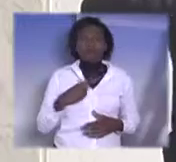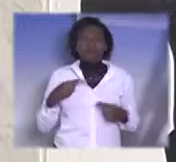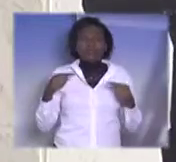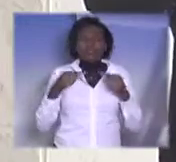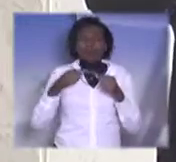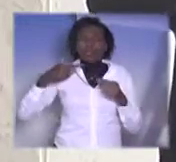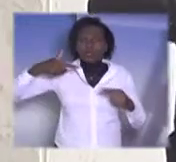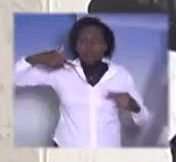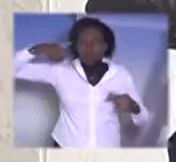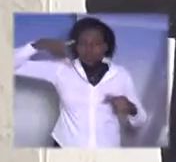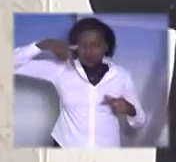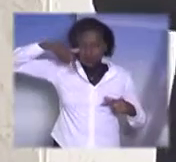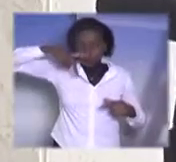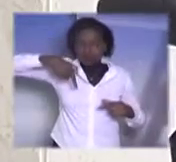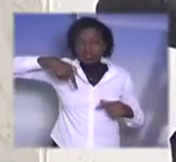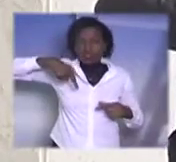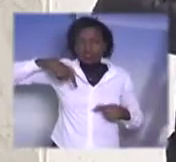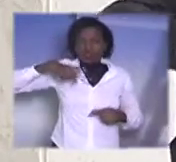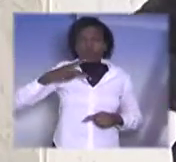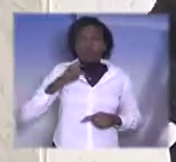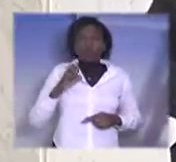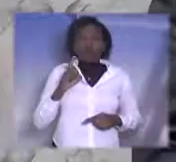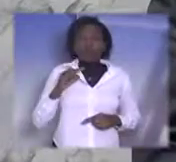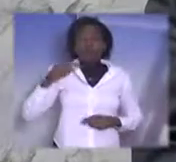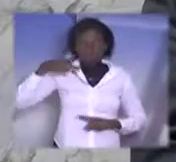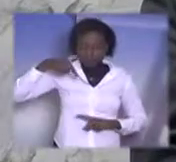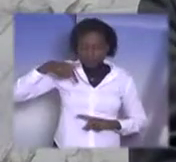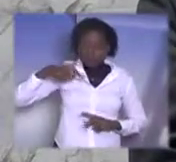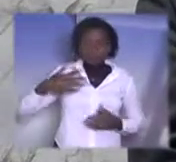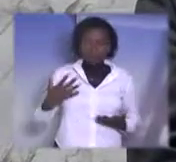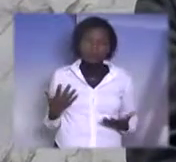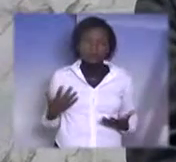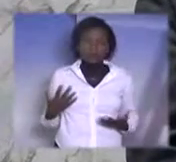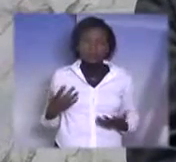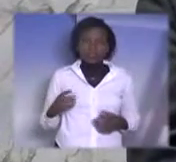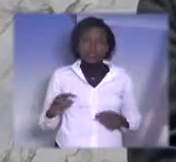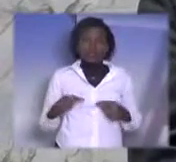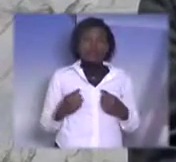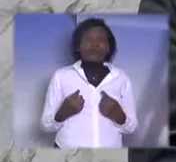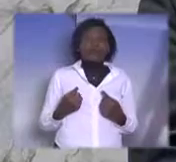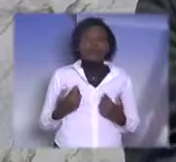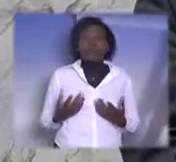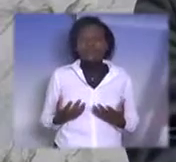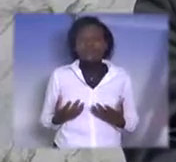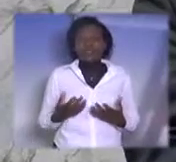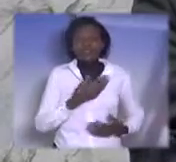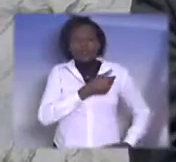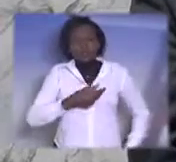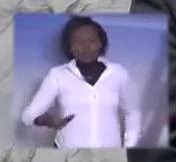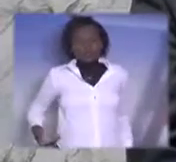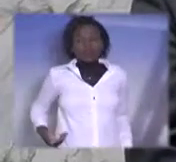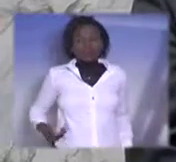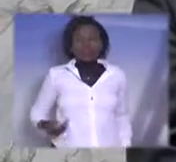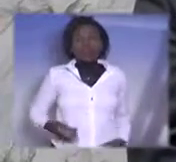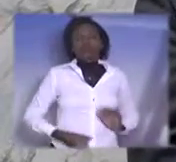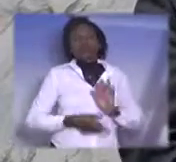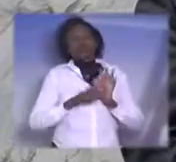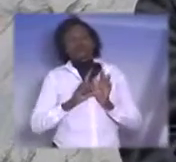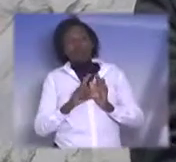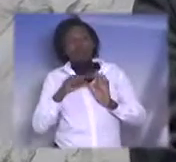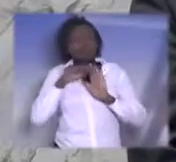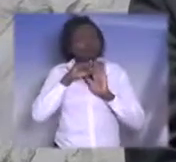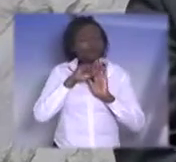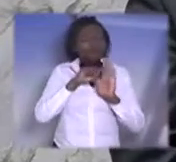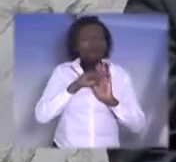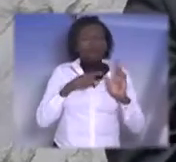que o governo dá a não consultar essa casa, certo, deputado? O Elson Gasparini. Então o governo, ao invés de consultar essa casa e trabalhar